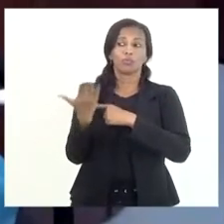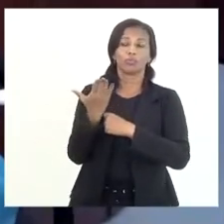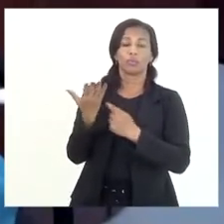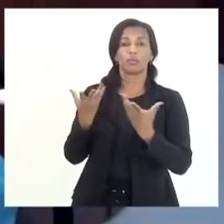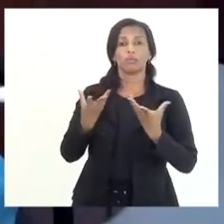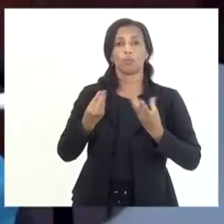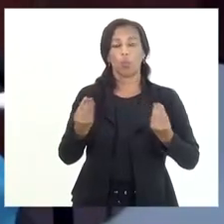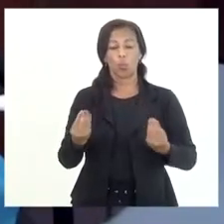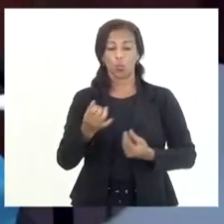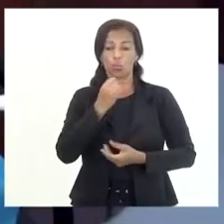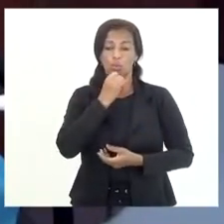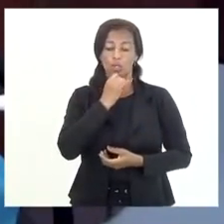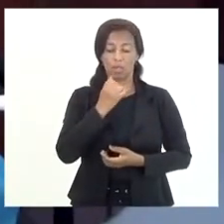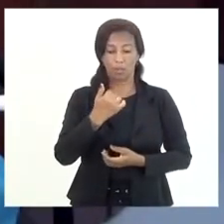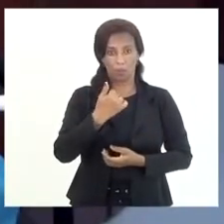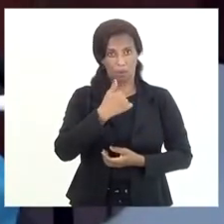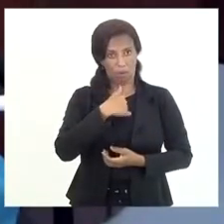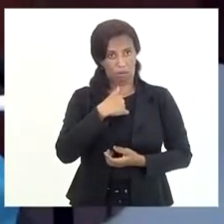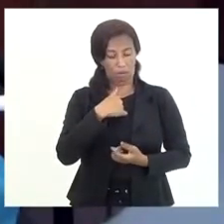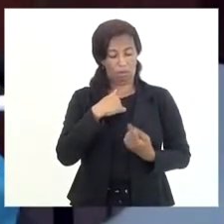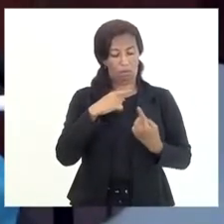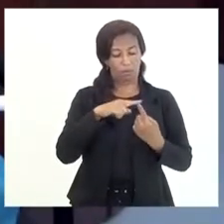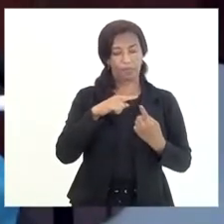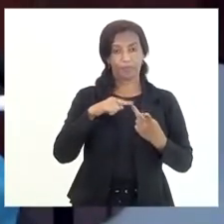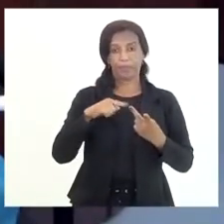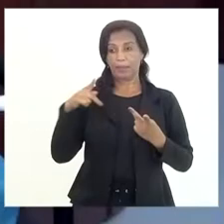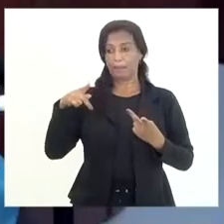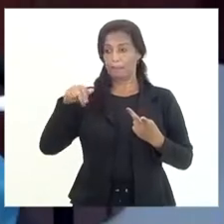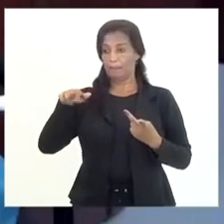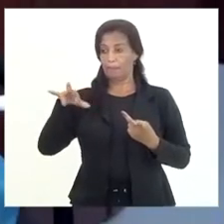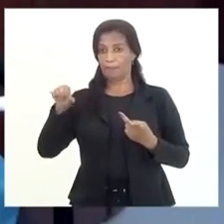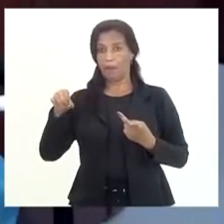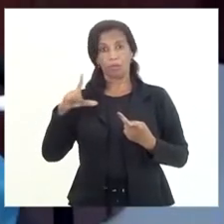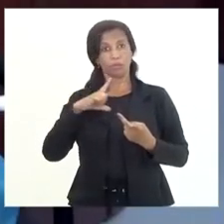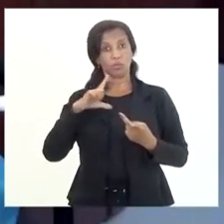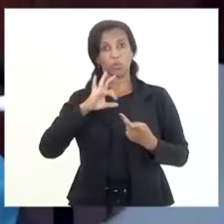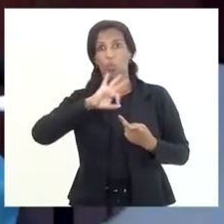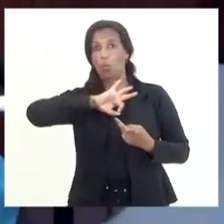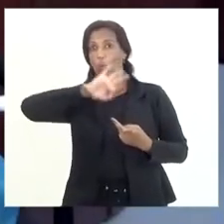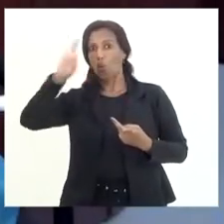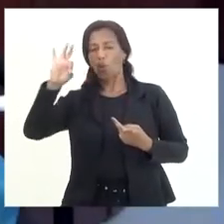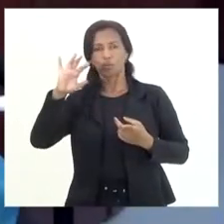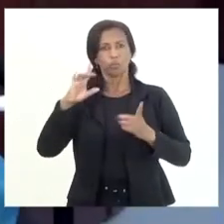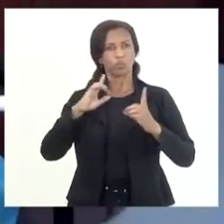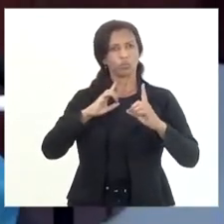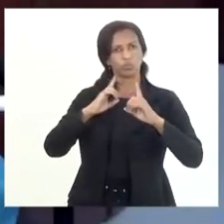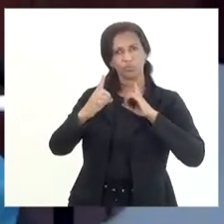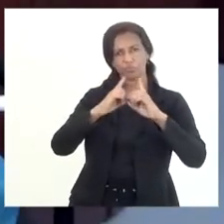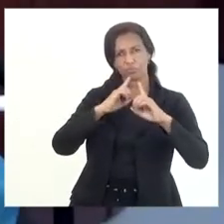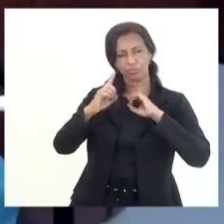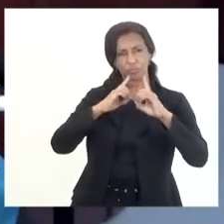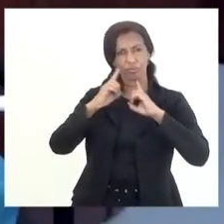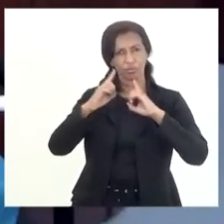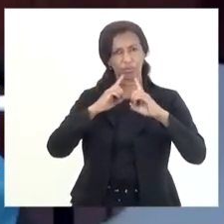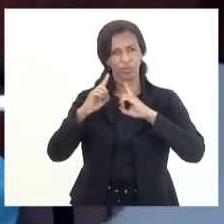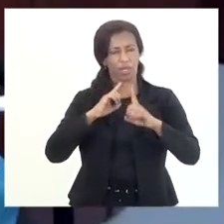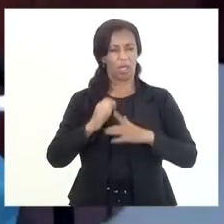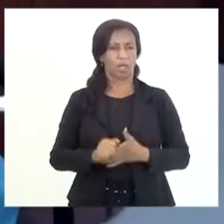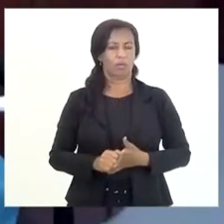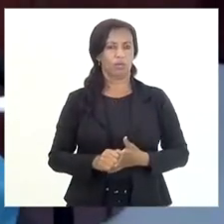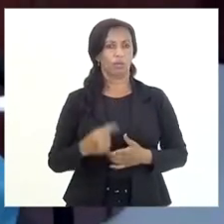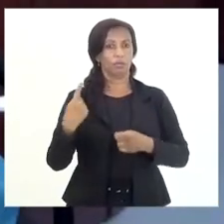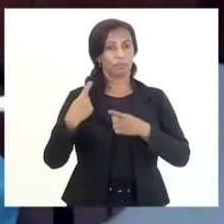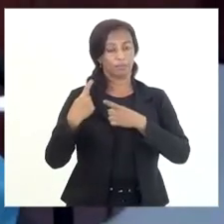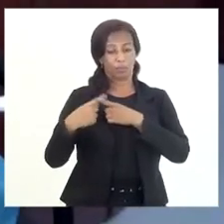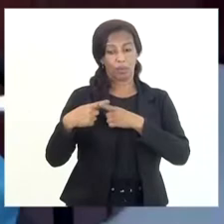gente, eu e o Paulo Henrique, a gente tem tido um ótimo diálogo para aprimorar determinados fatores, até porque o